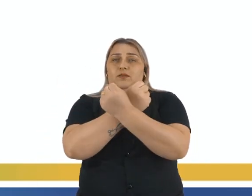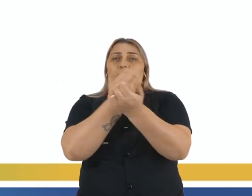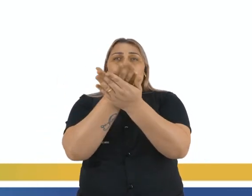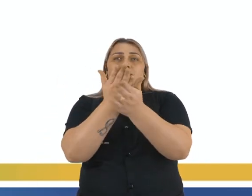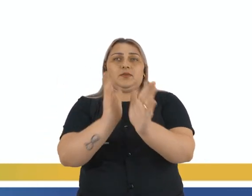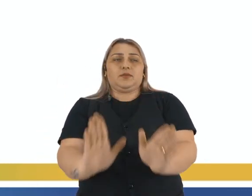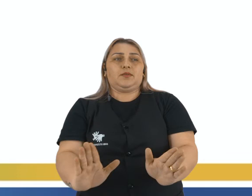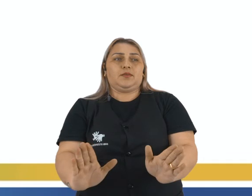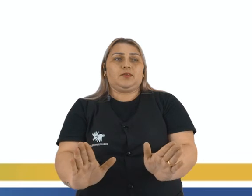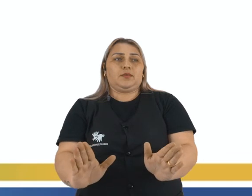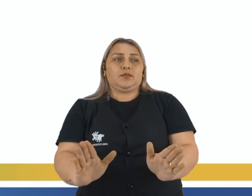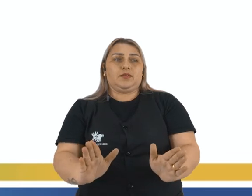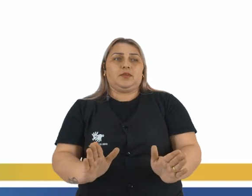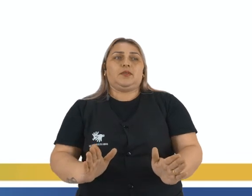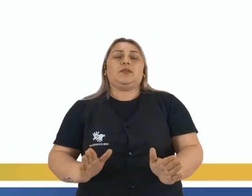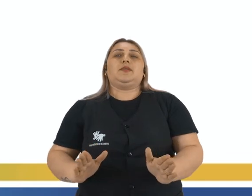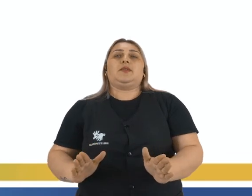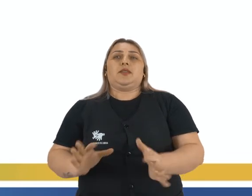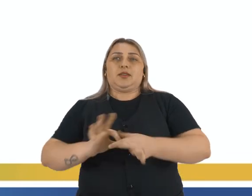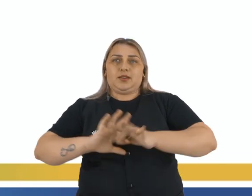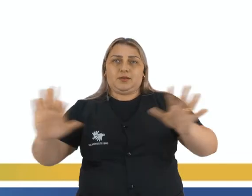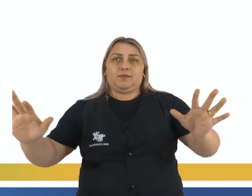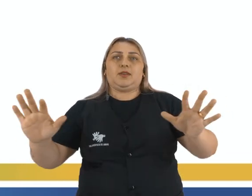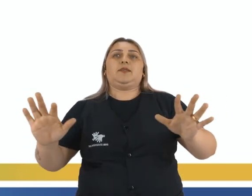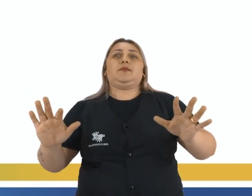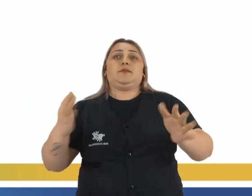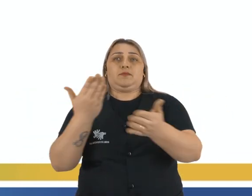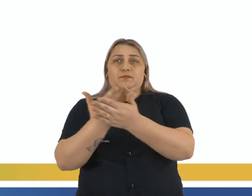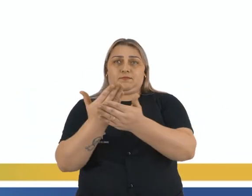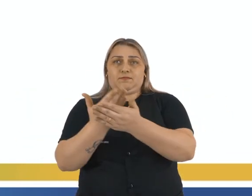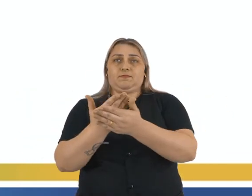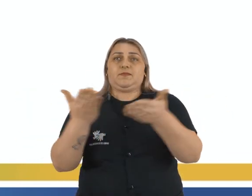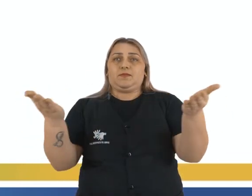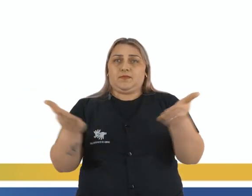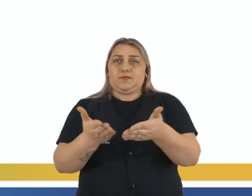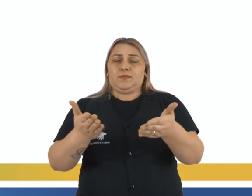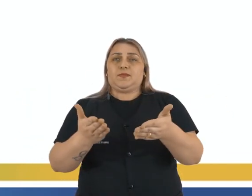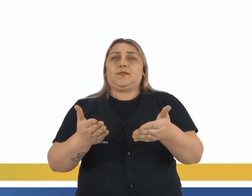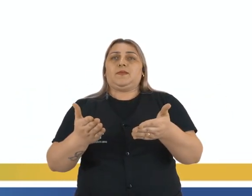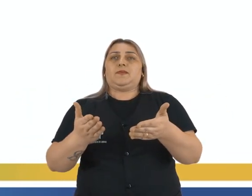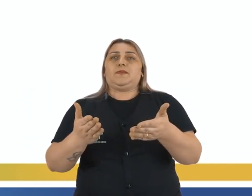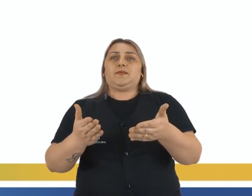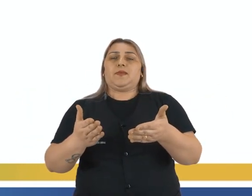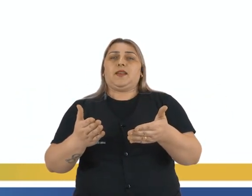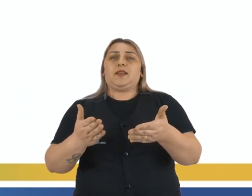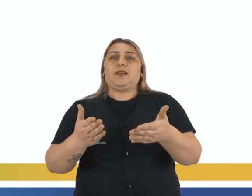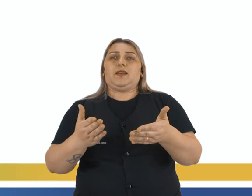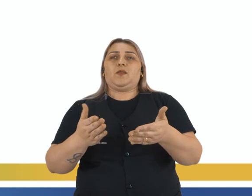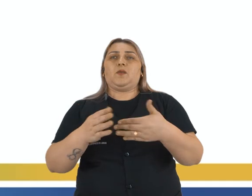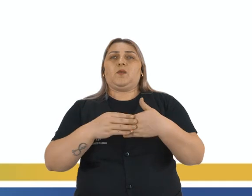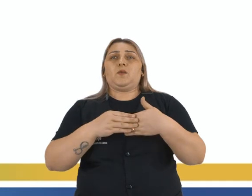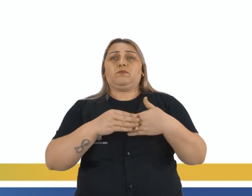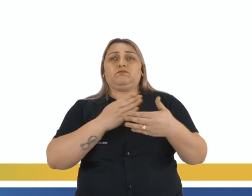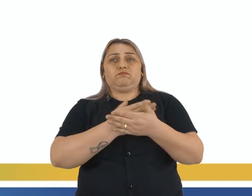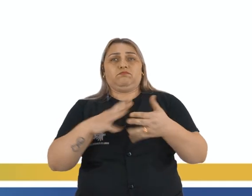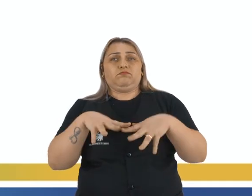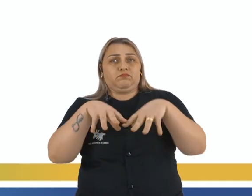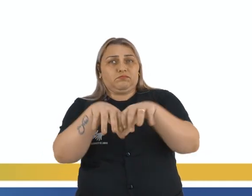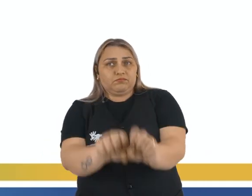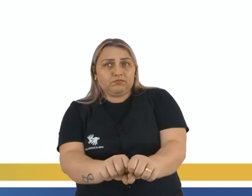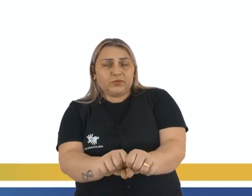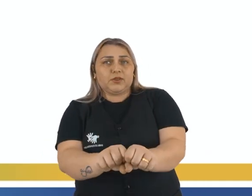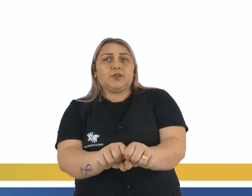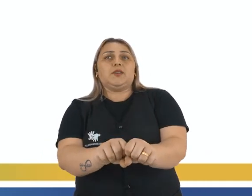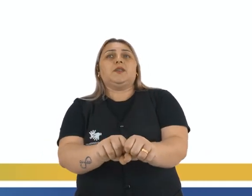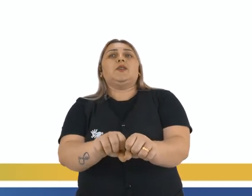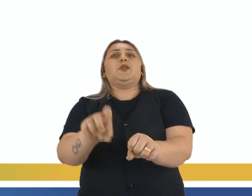sendo libertos. É esse o processo que nós vamos estudar hoje. Então, a revolta acaba levando à emancipação de São